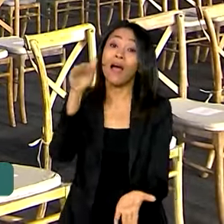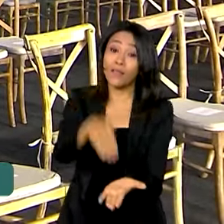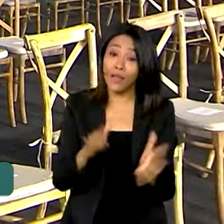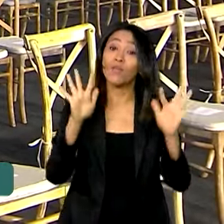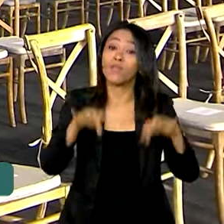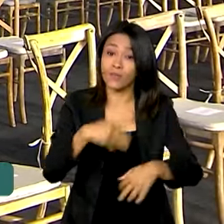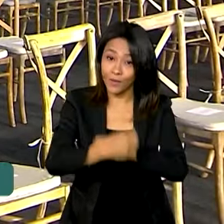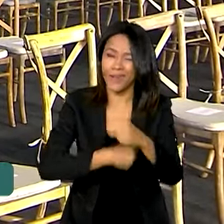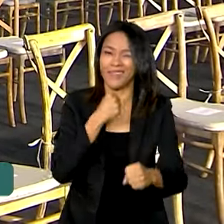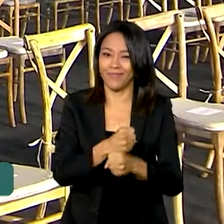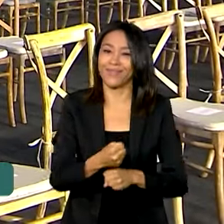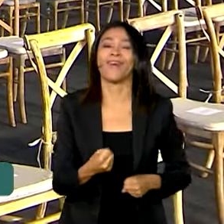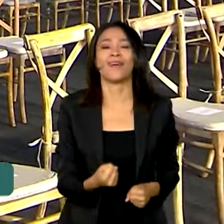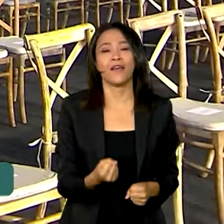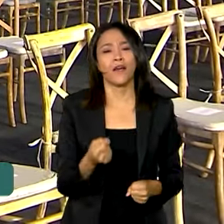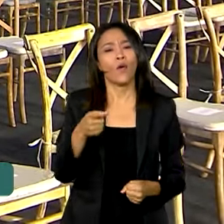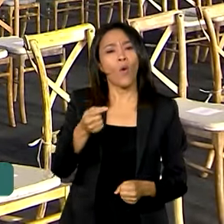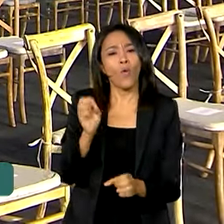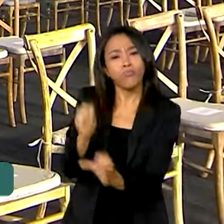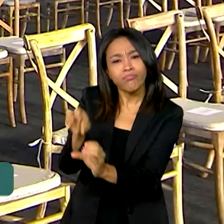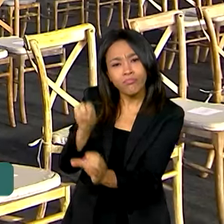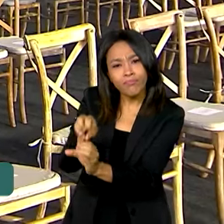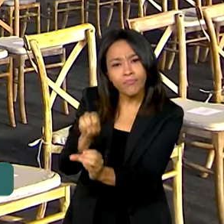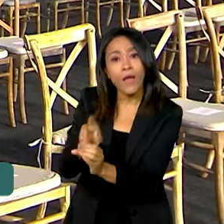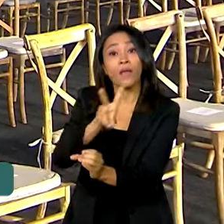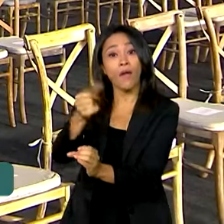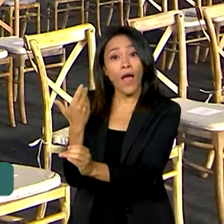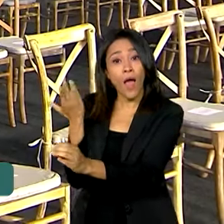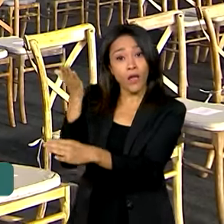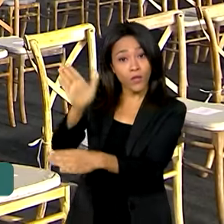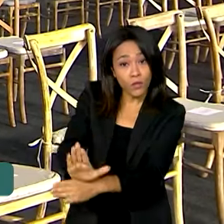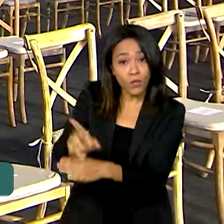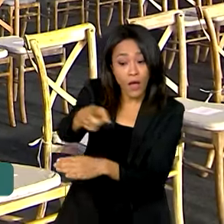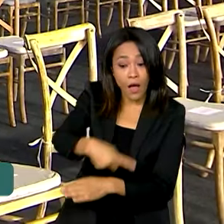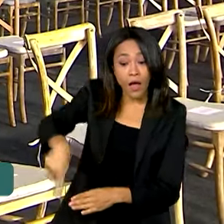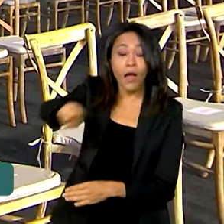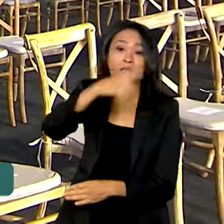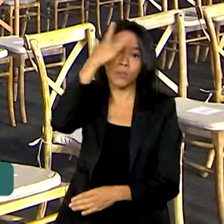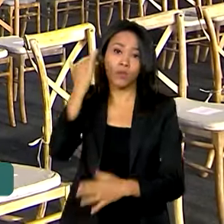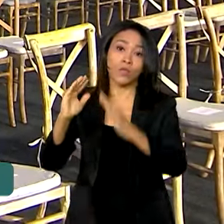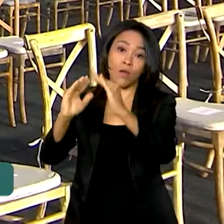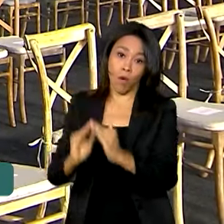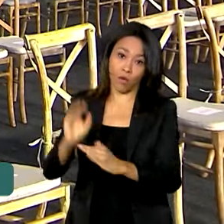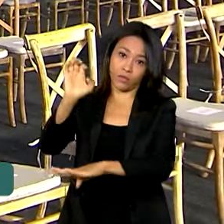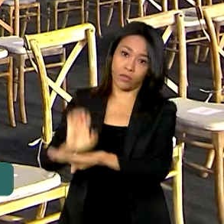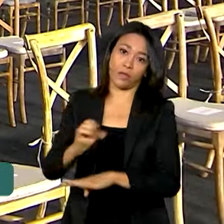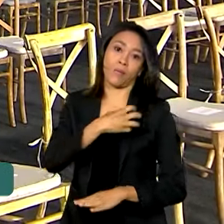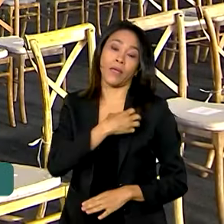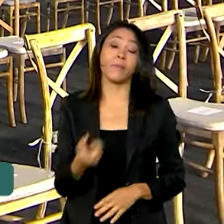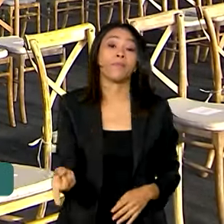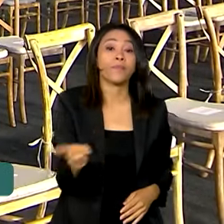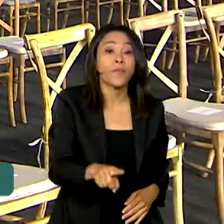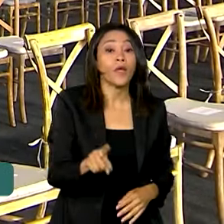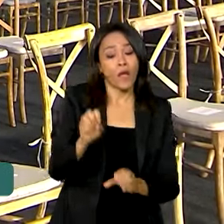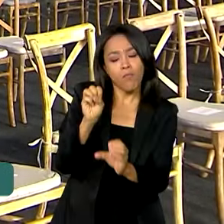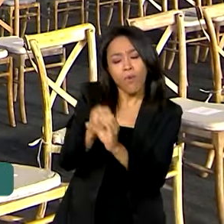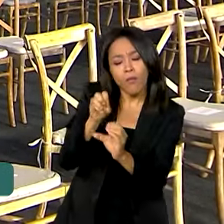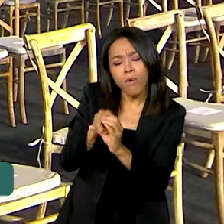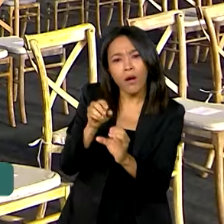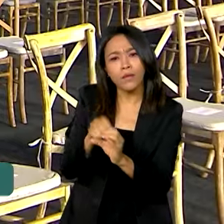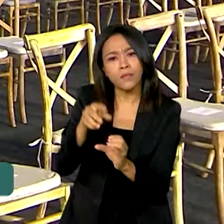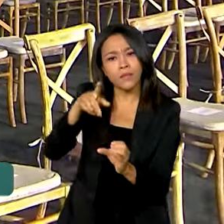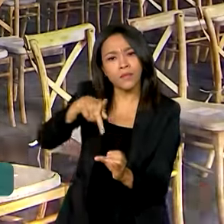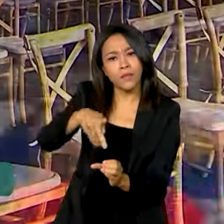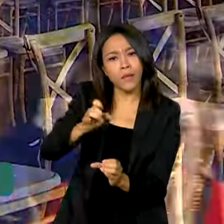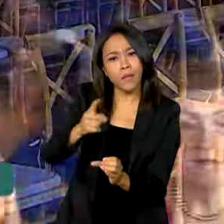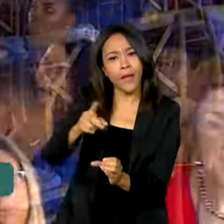programa Pé de Meia, que vai beneficiar os estudantes baianos. Bom, o programa Pé de Meia é uma poupança mensal